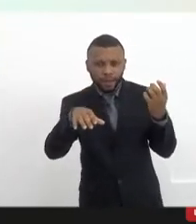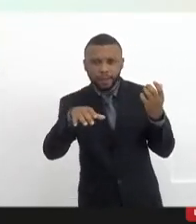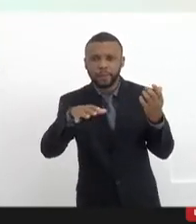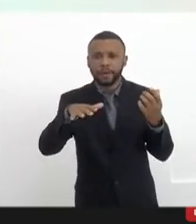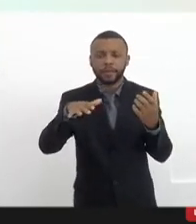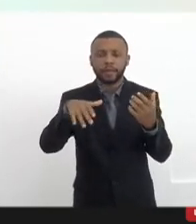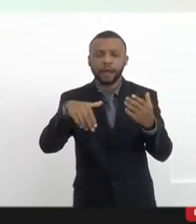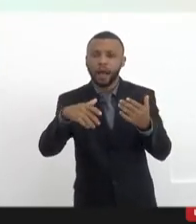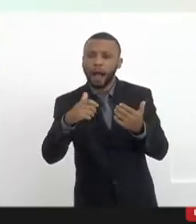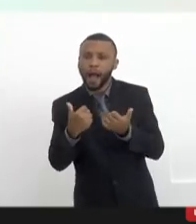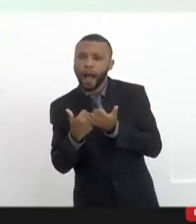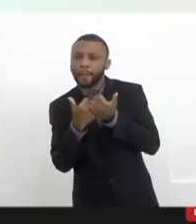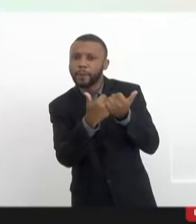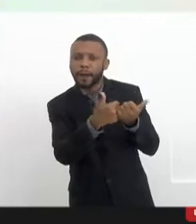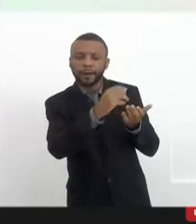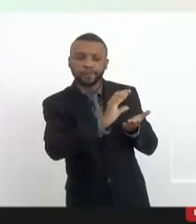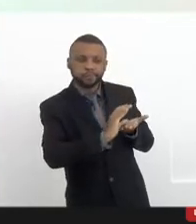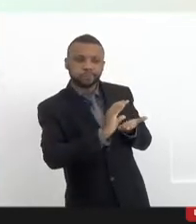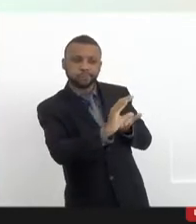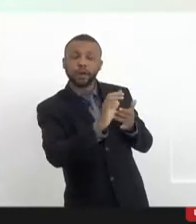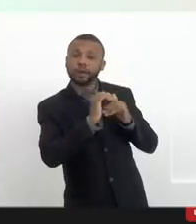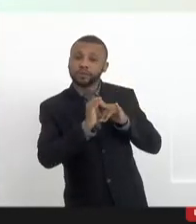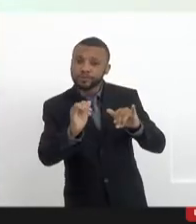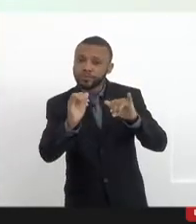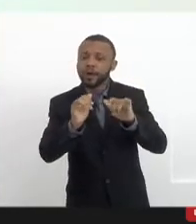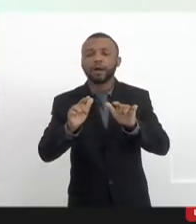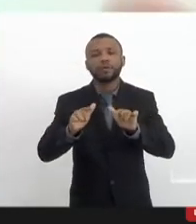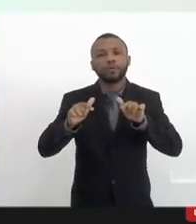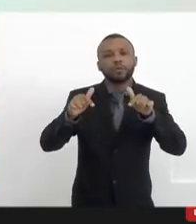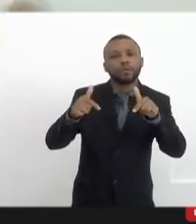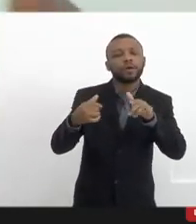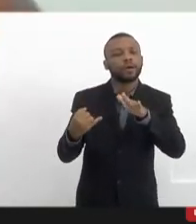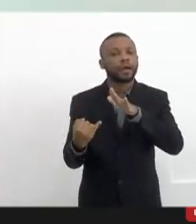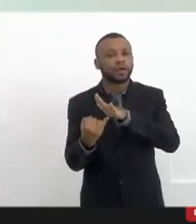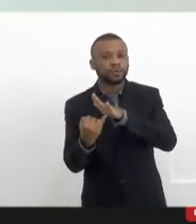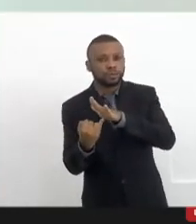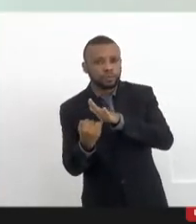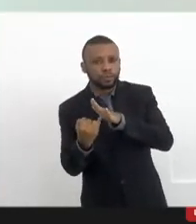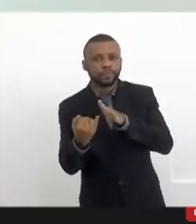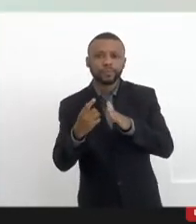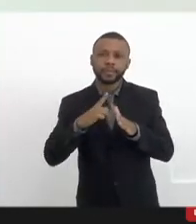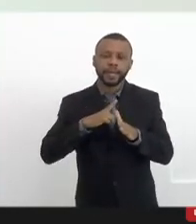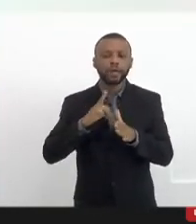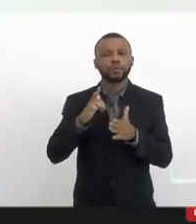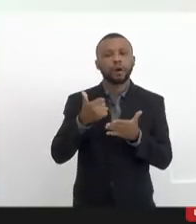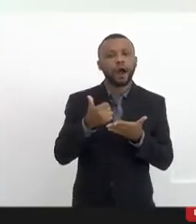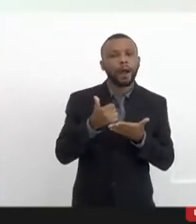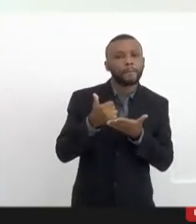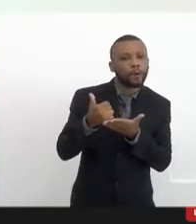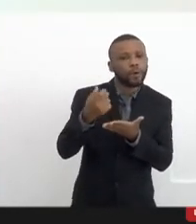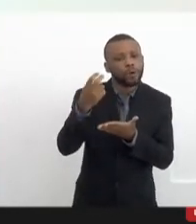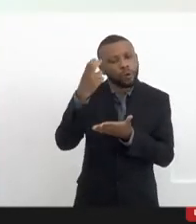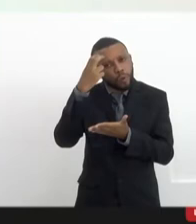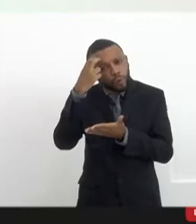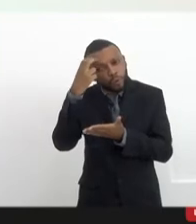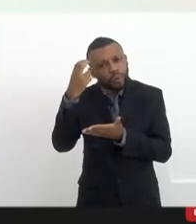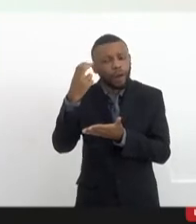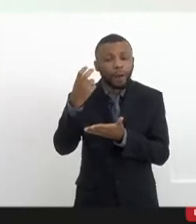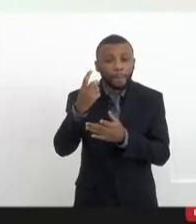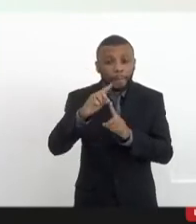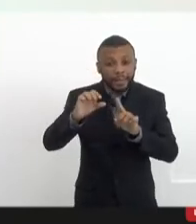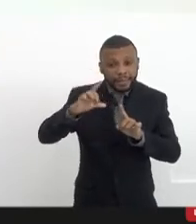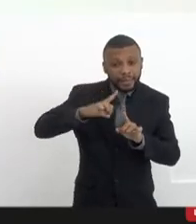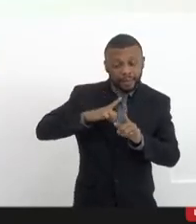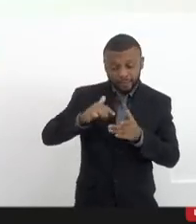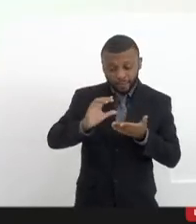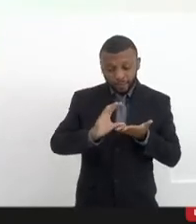patrocínio, divulgar os seus atos institucionais, sendo apoio cultural, não interessa o nome. Agora, se tem verba